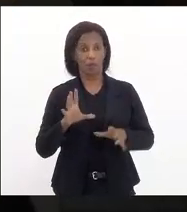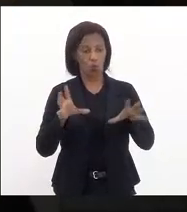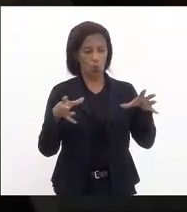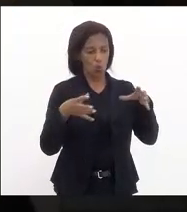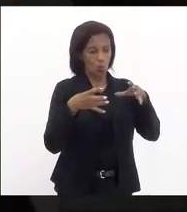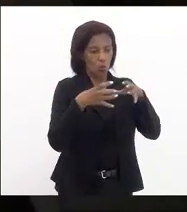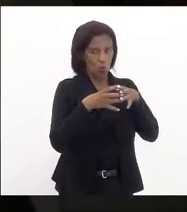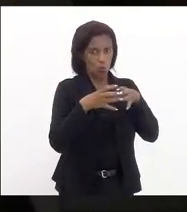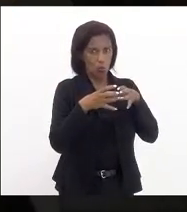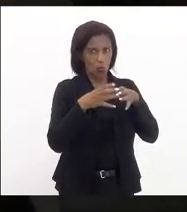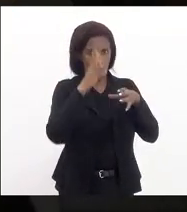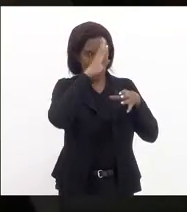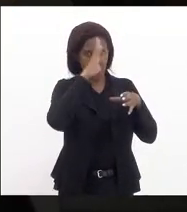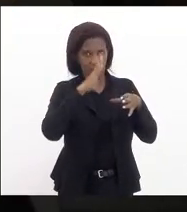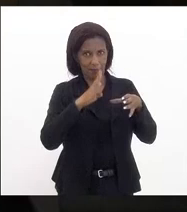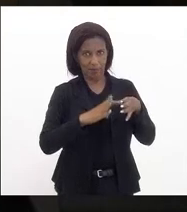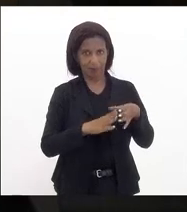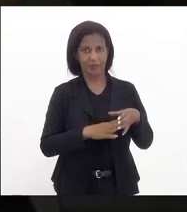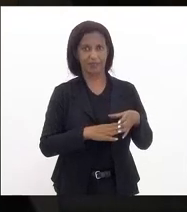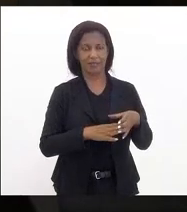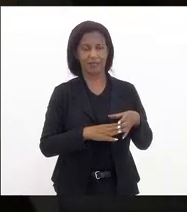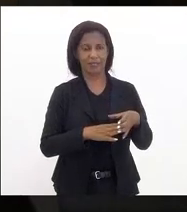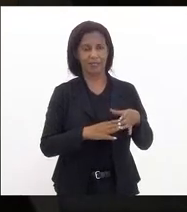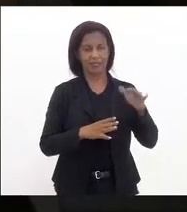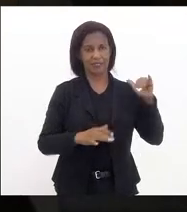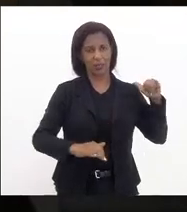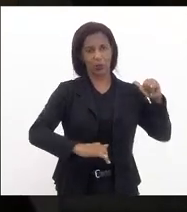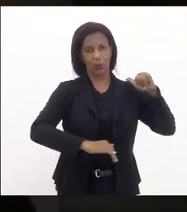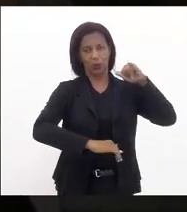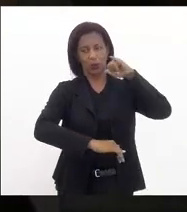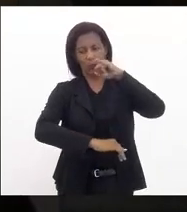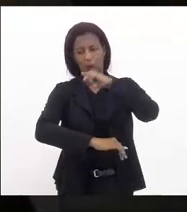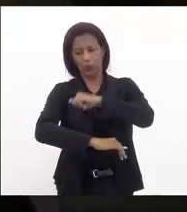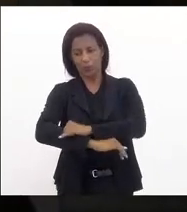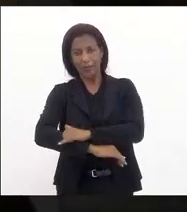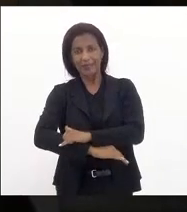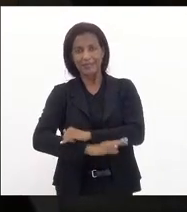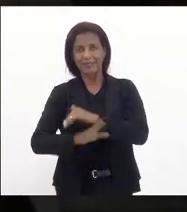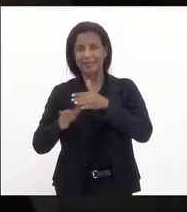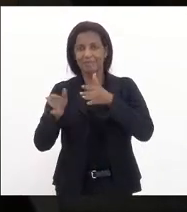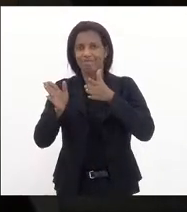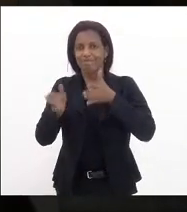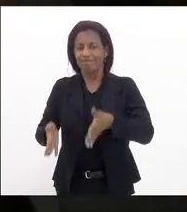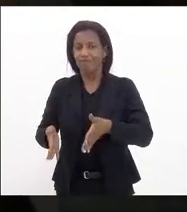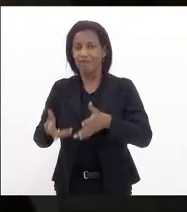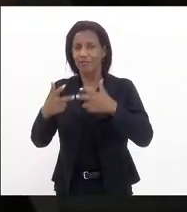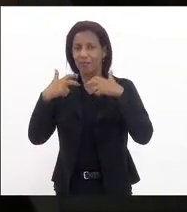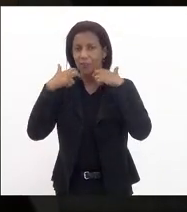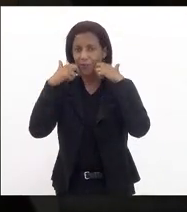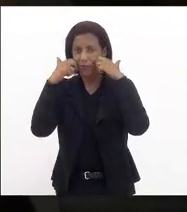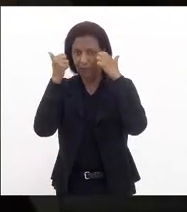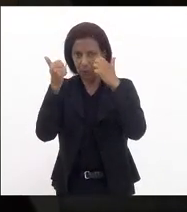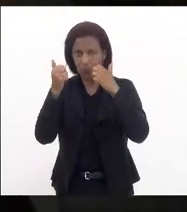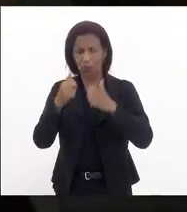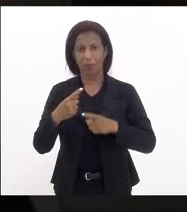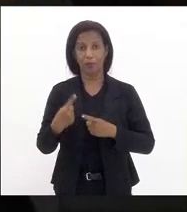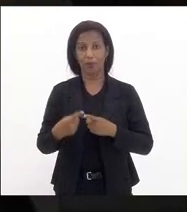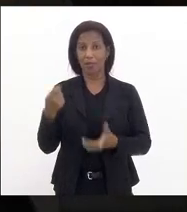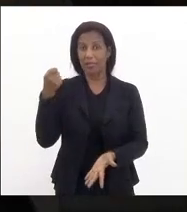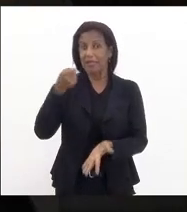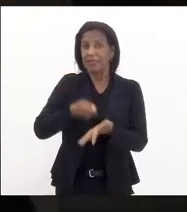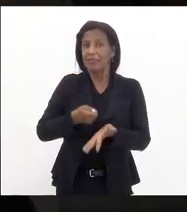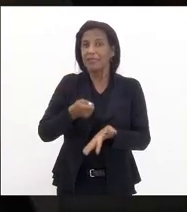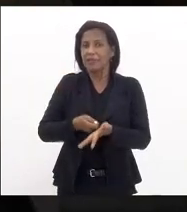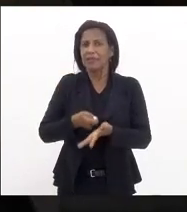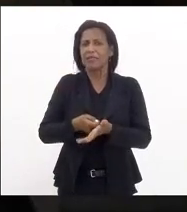já causou constrangimento porque insistia em